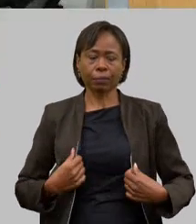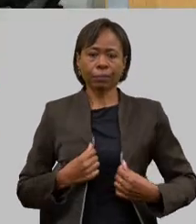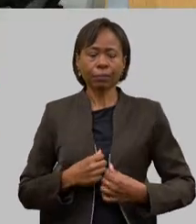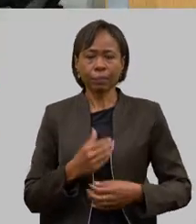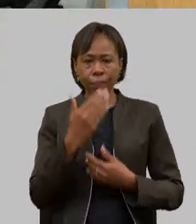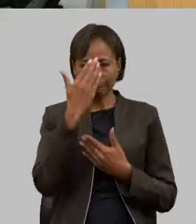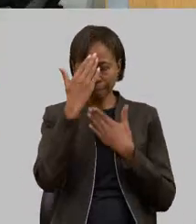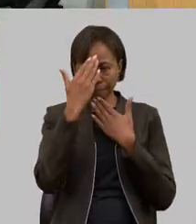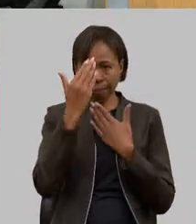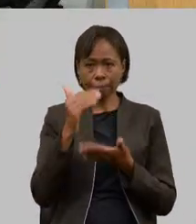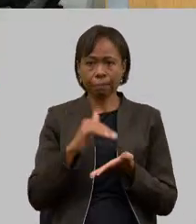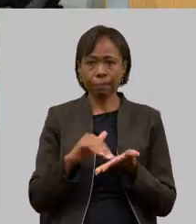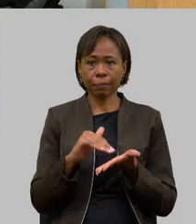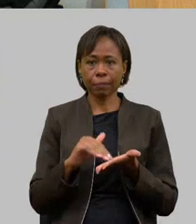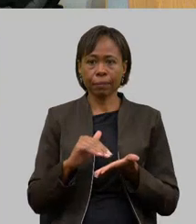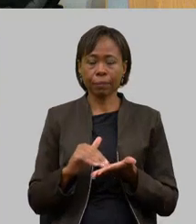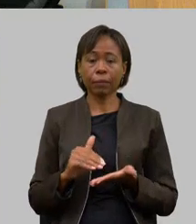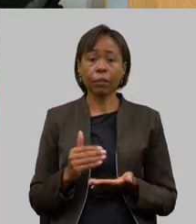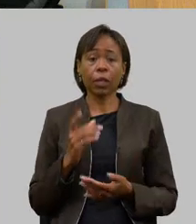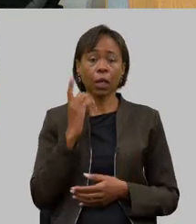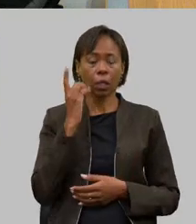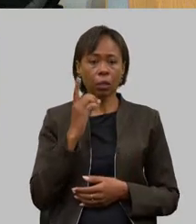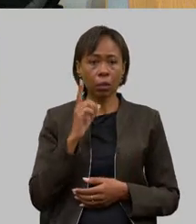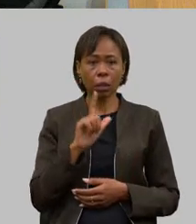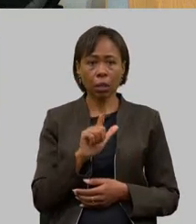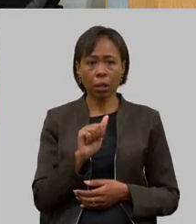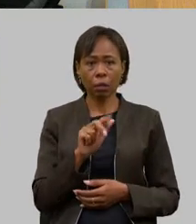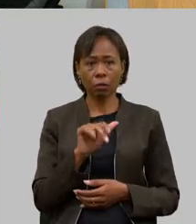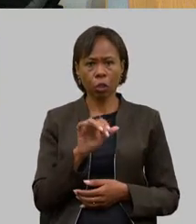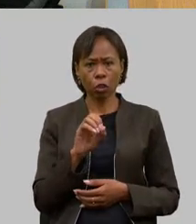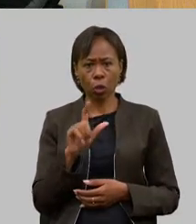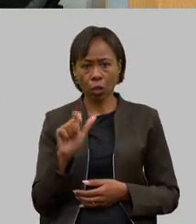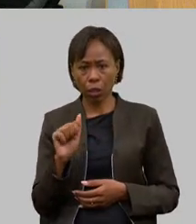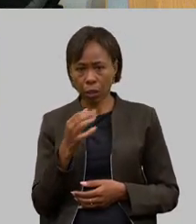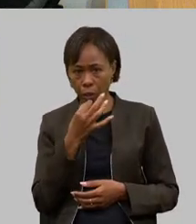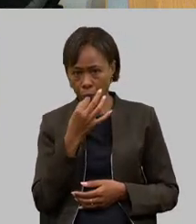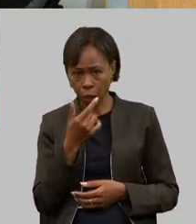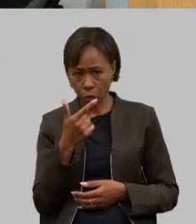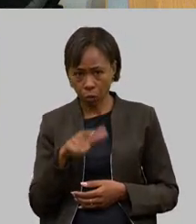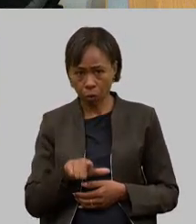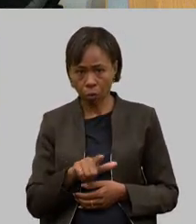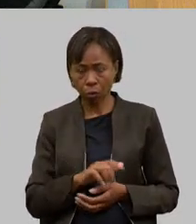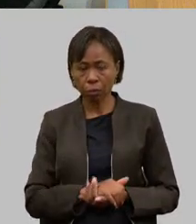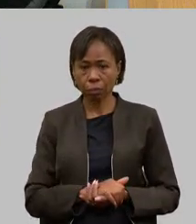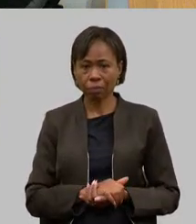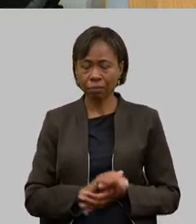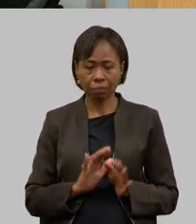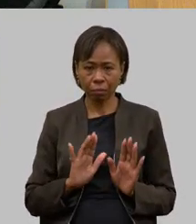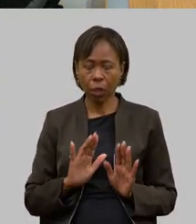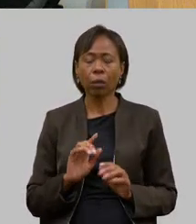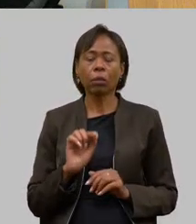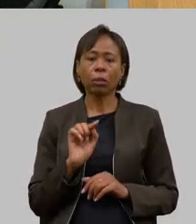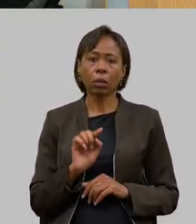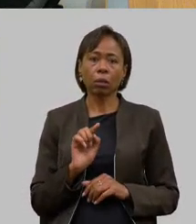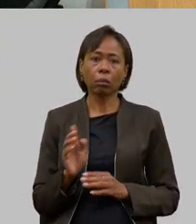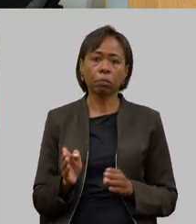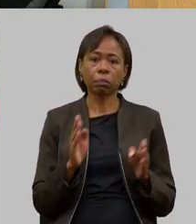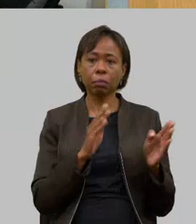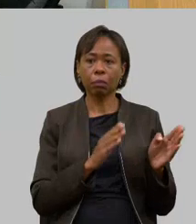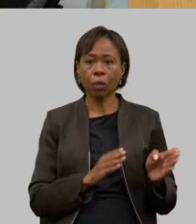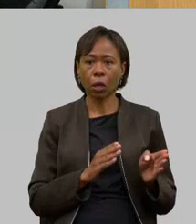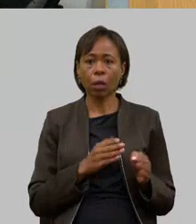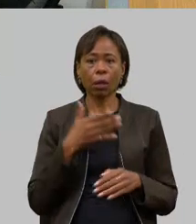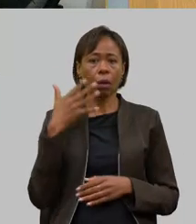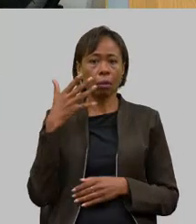obrigado secretário deputado zela viola quer fazer alguma consideração então eu passo a palavra